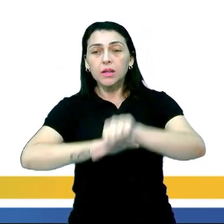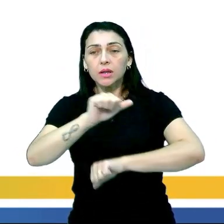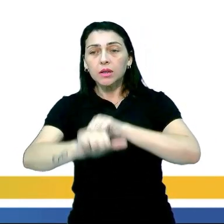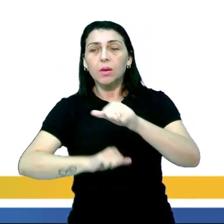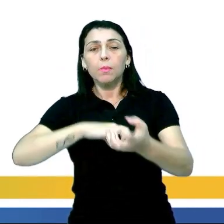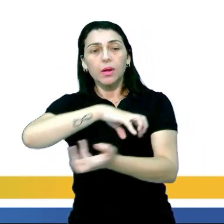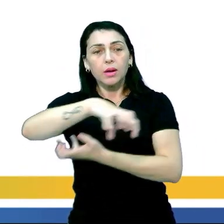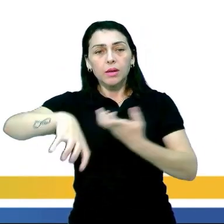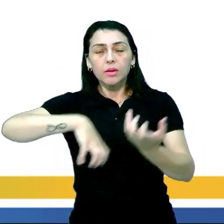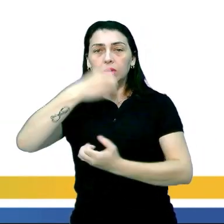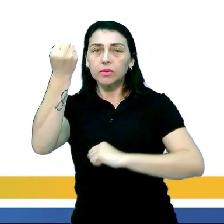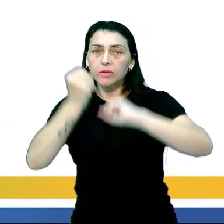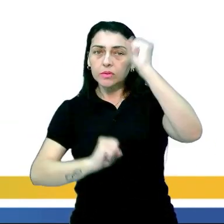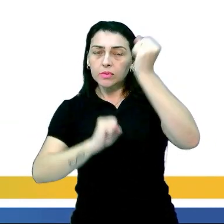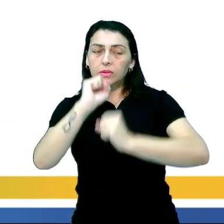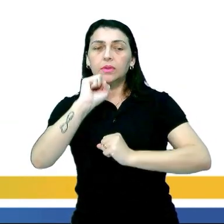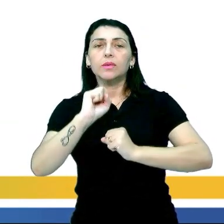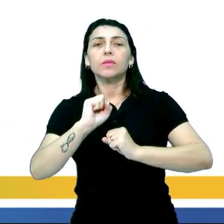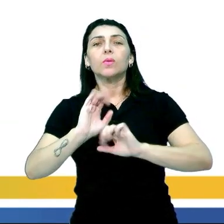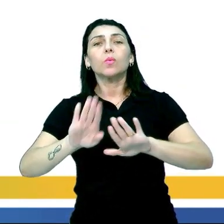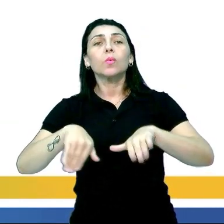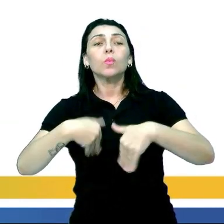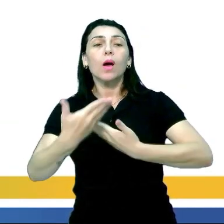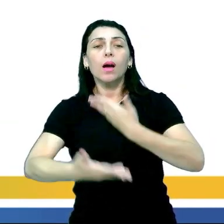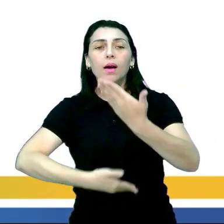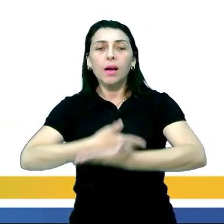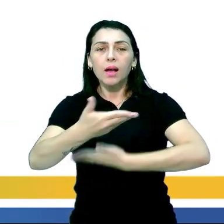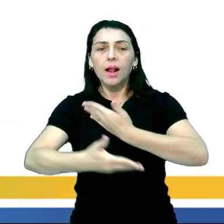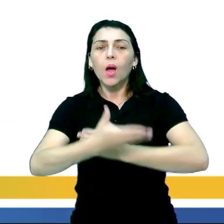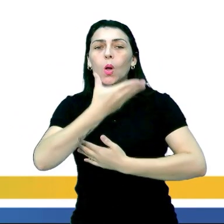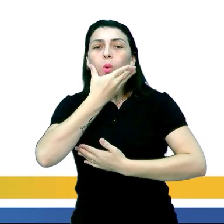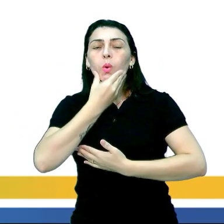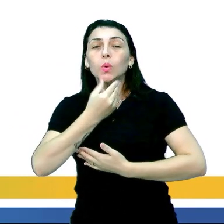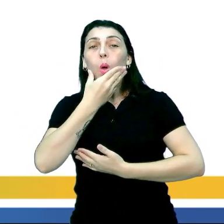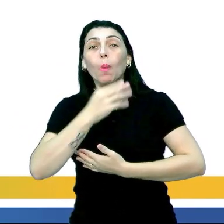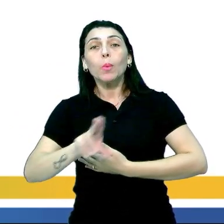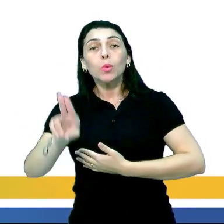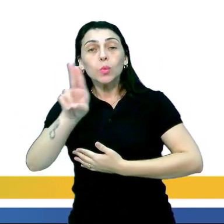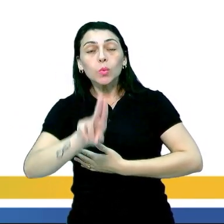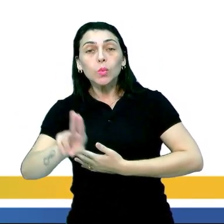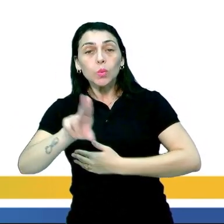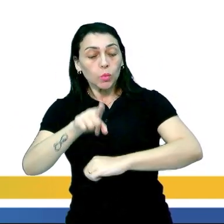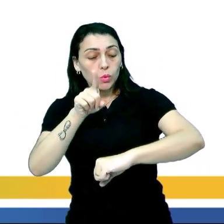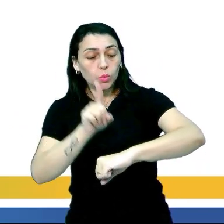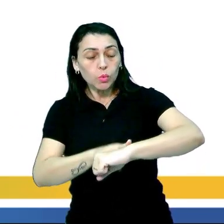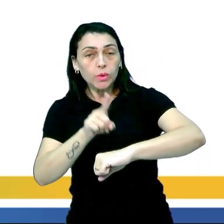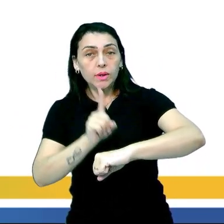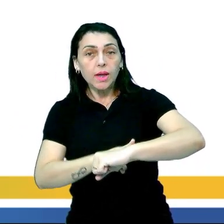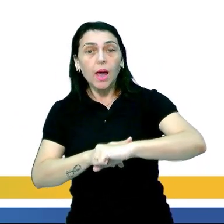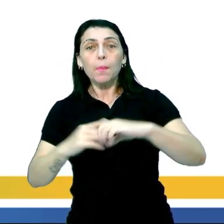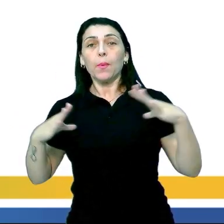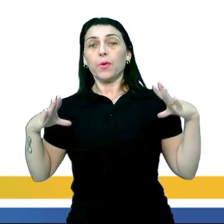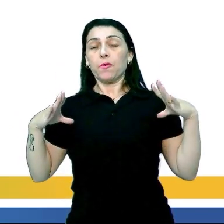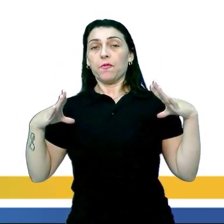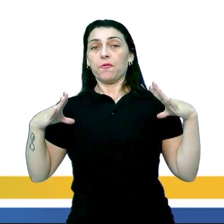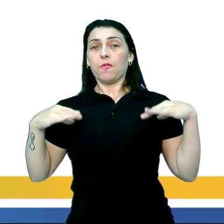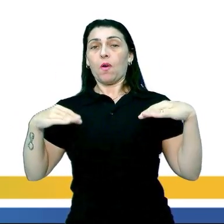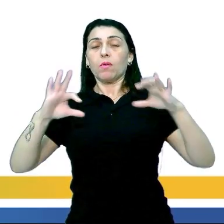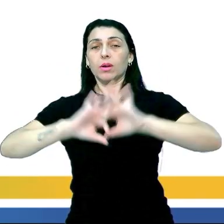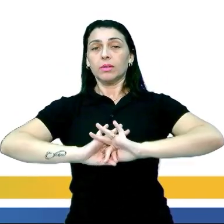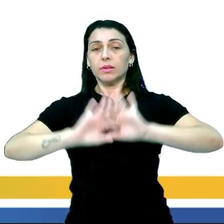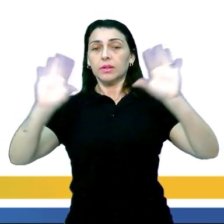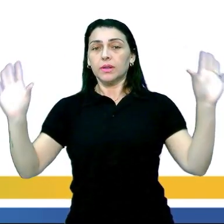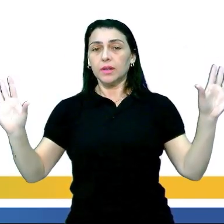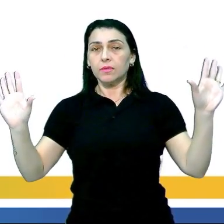à transformação promovida pela Revolução Industrial na relação dos homens com o uso do